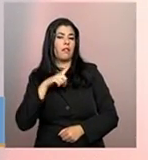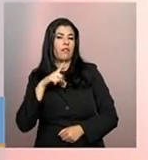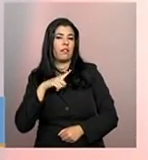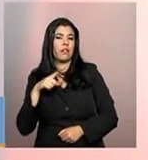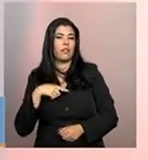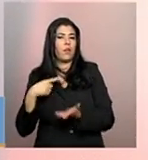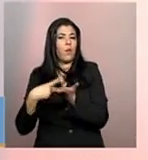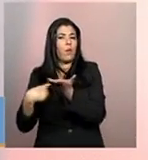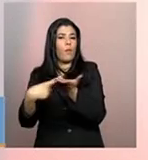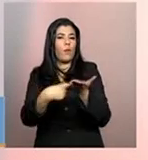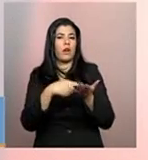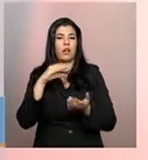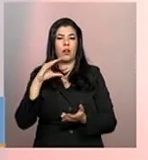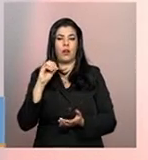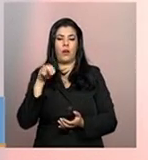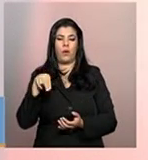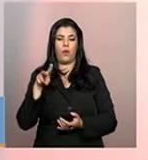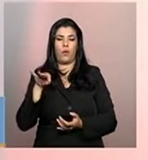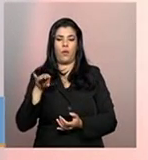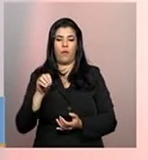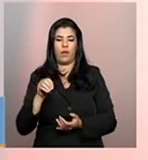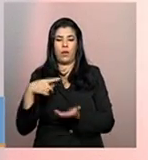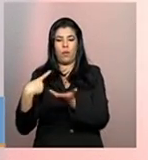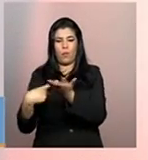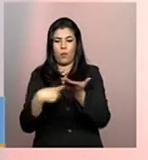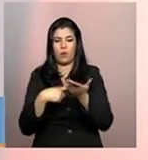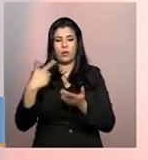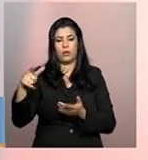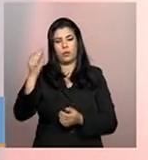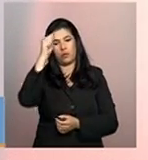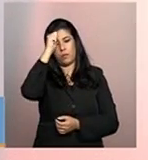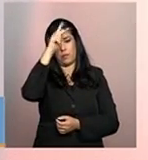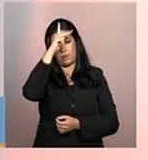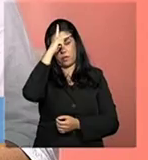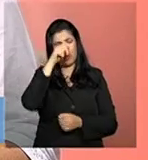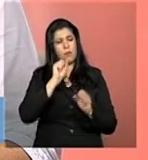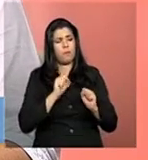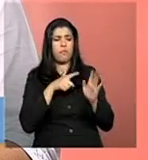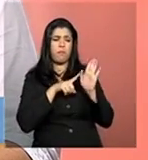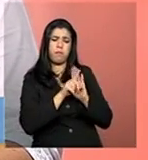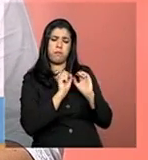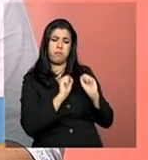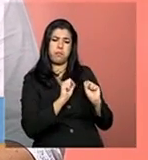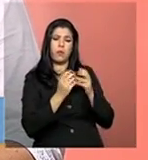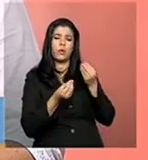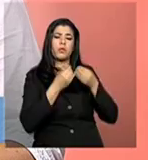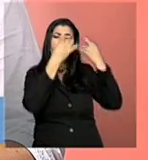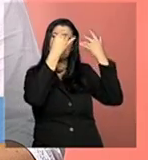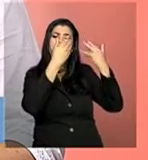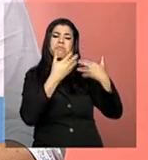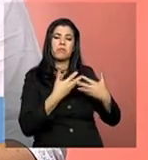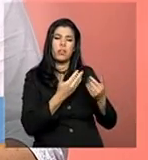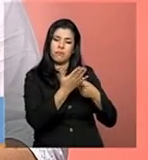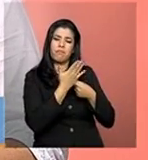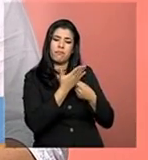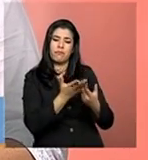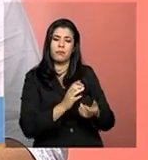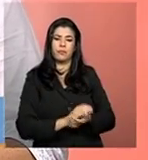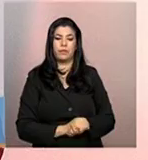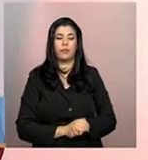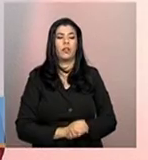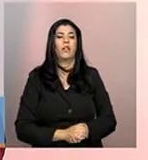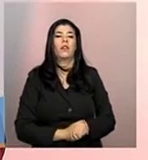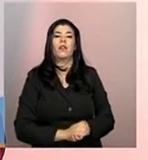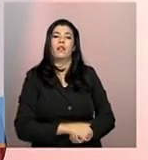com a Prefeitura. Bom, e você poderia nos dar alguma dica de preenchimento? Perfeito. Nessa sessão 1,